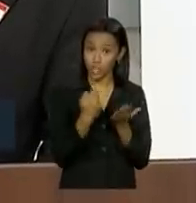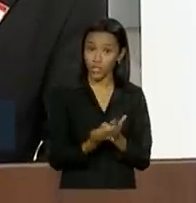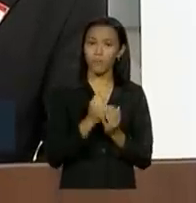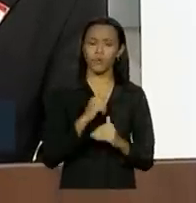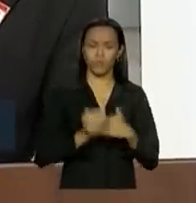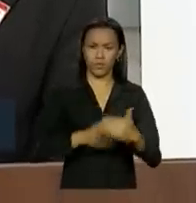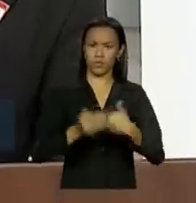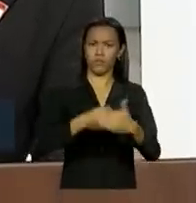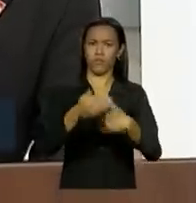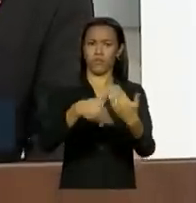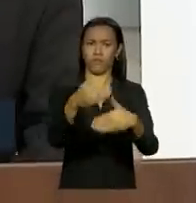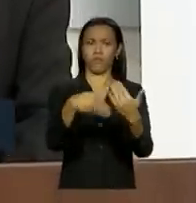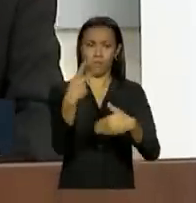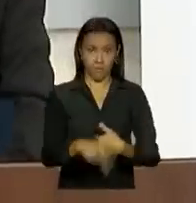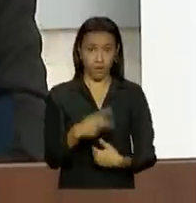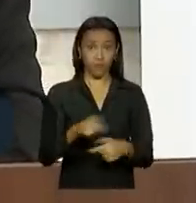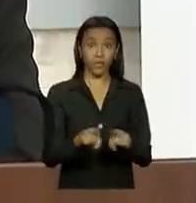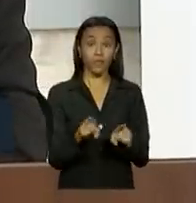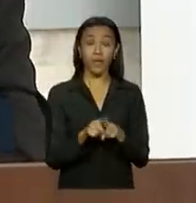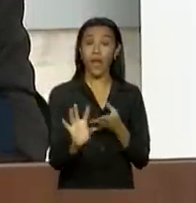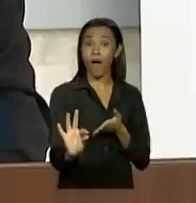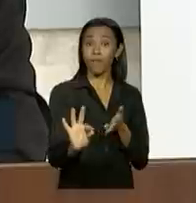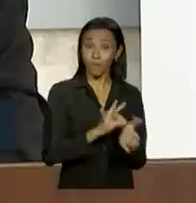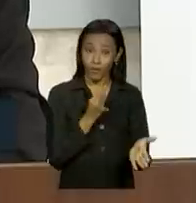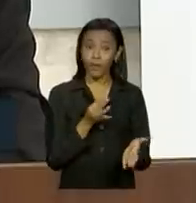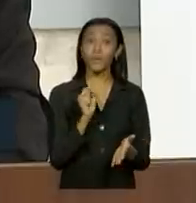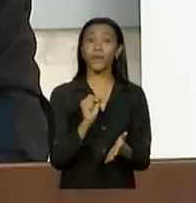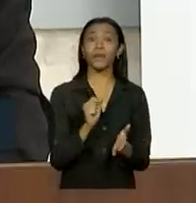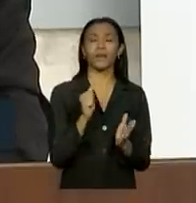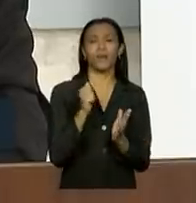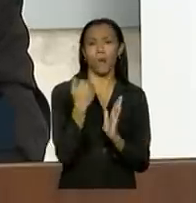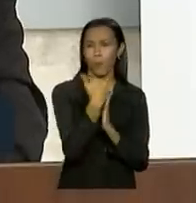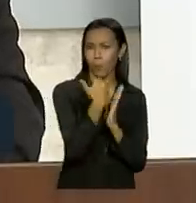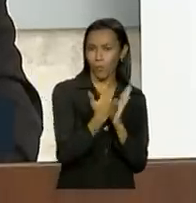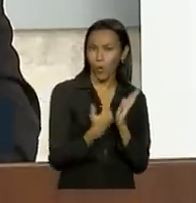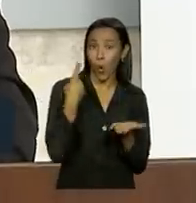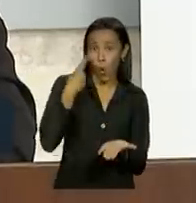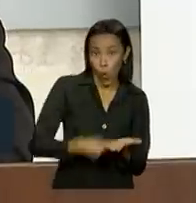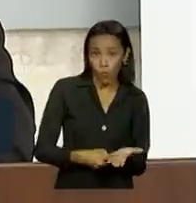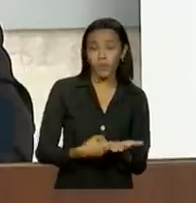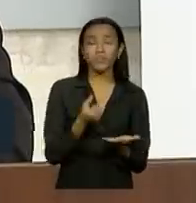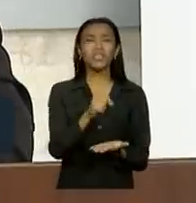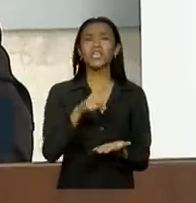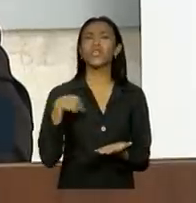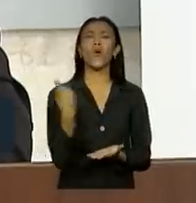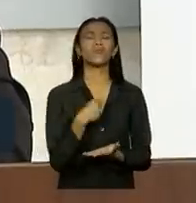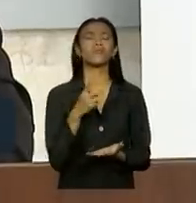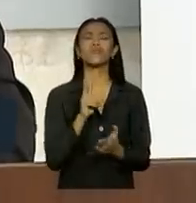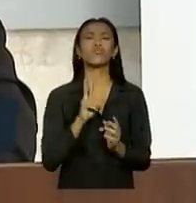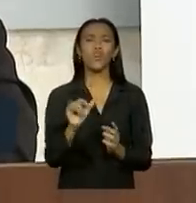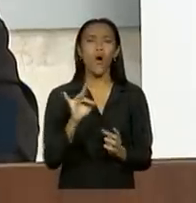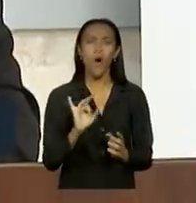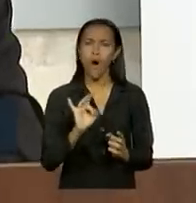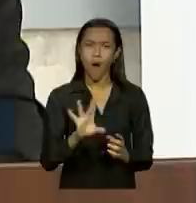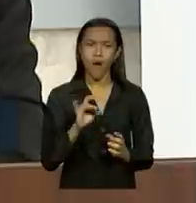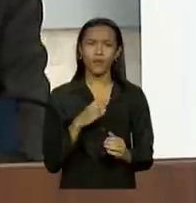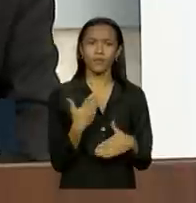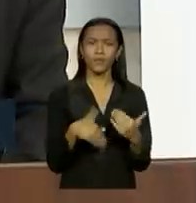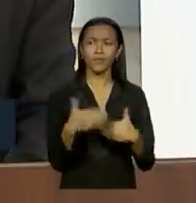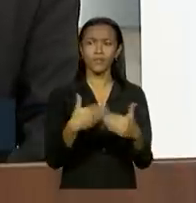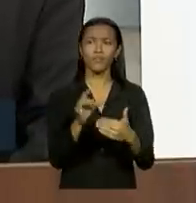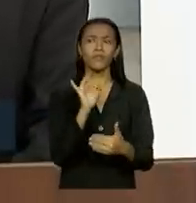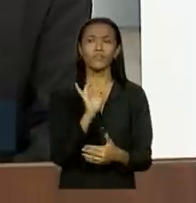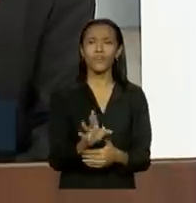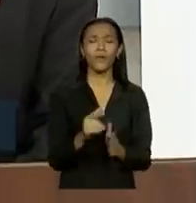desenvolvimento. Aprovar uma agenda onde nós mostramos que não basta crescer, não basta